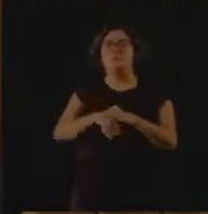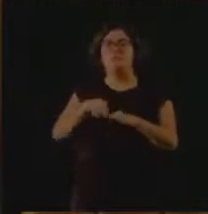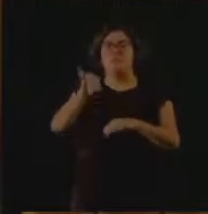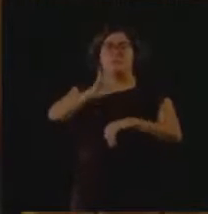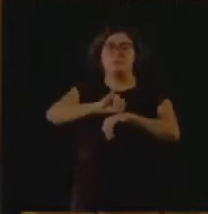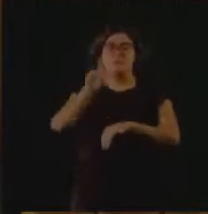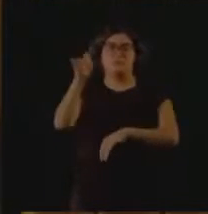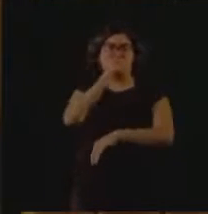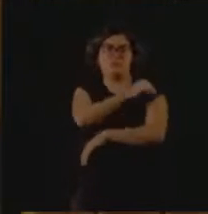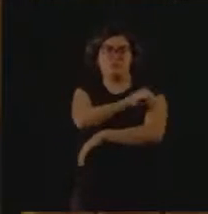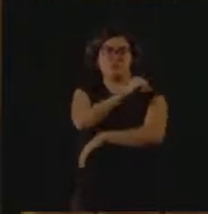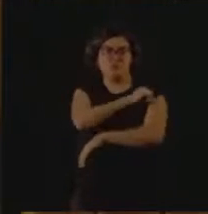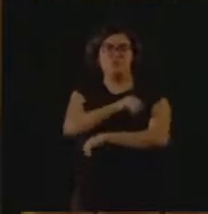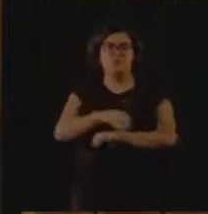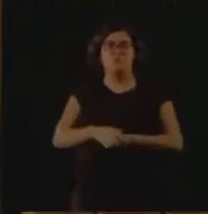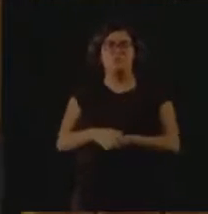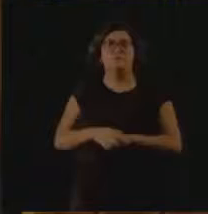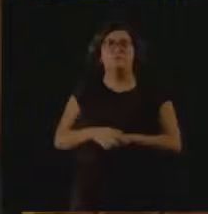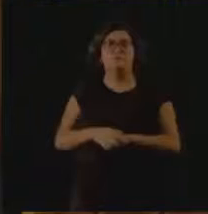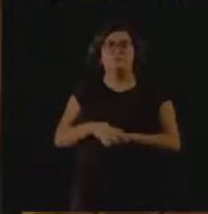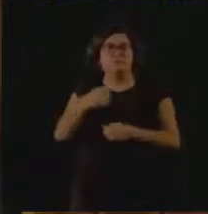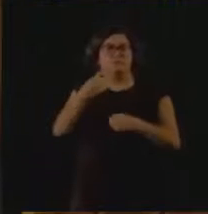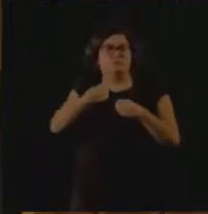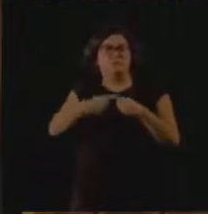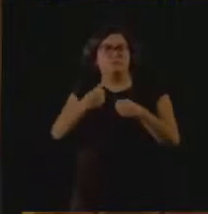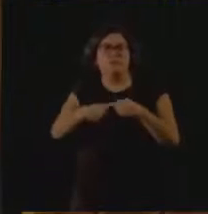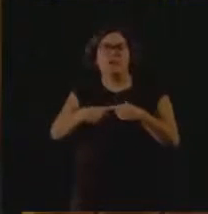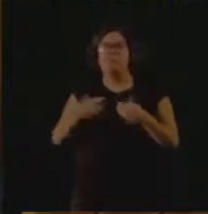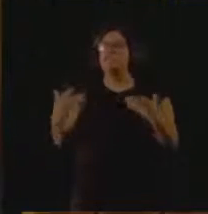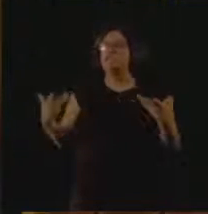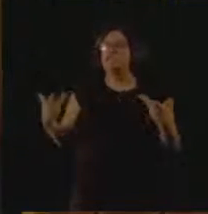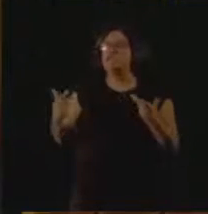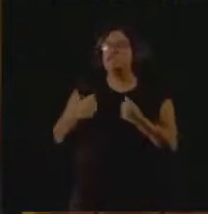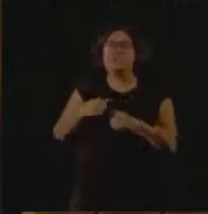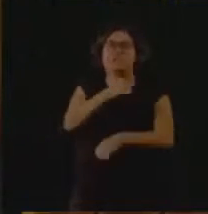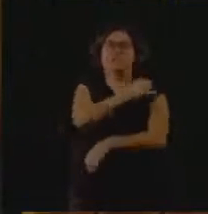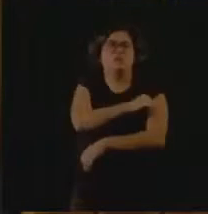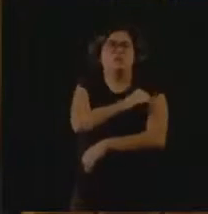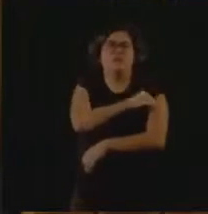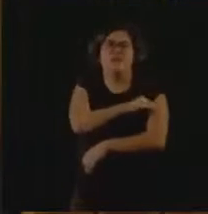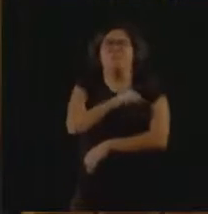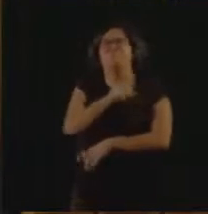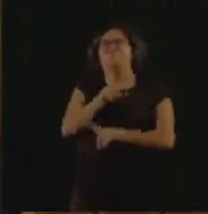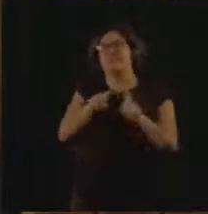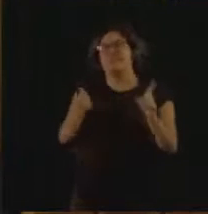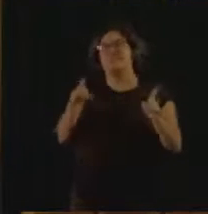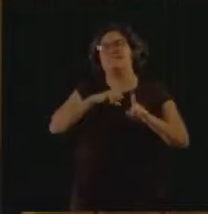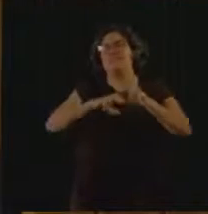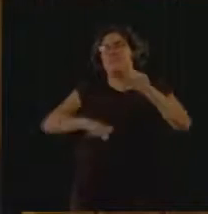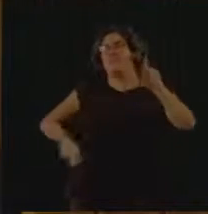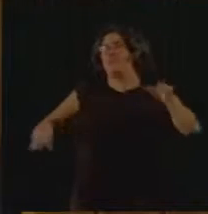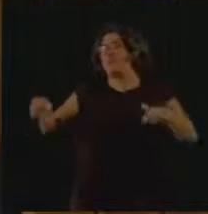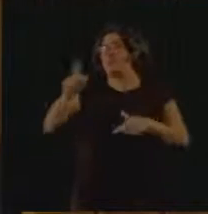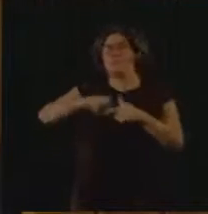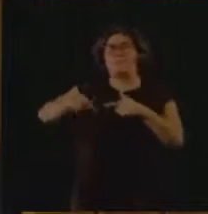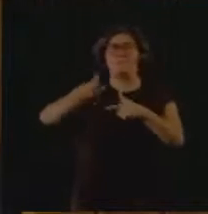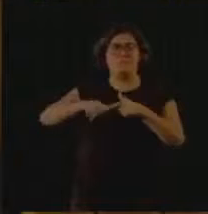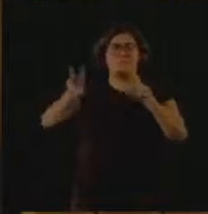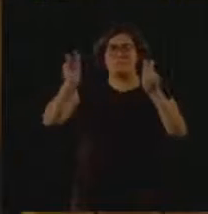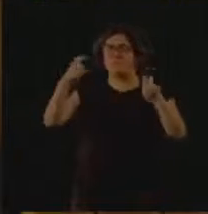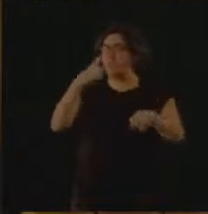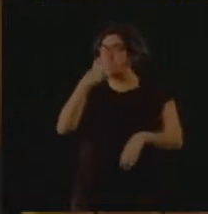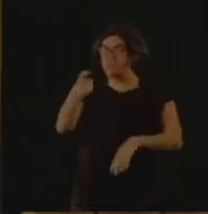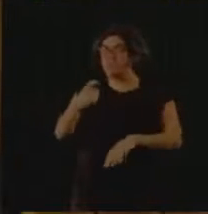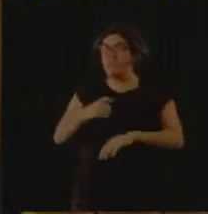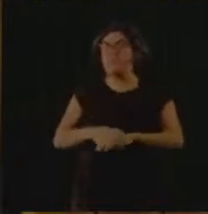Janeiro, da cidade do Rio de Janeiro. Uma cidade tão linda como a do Rio de Janeiro, tem muitos problemas relacionados ao lixo. E eu